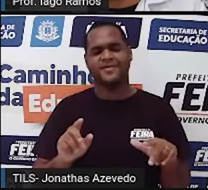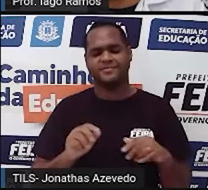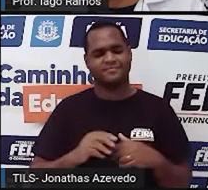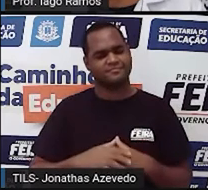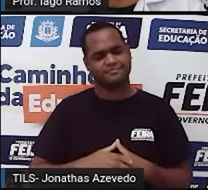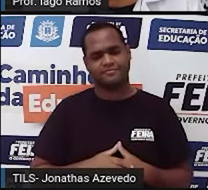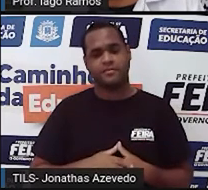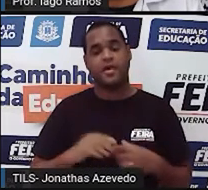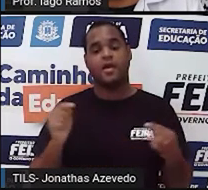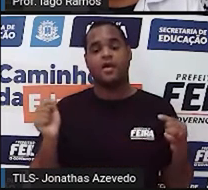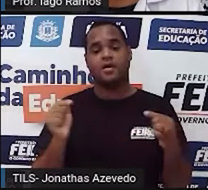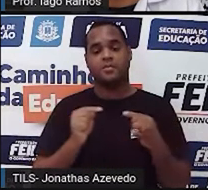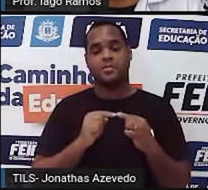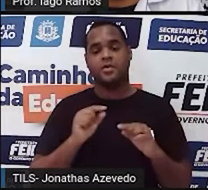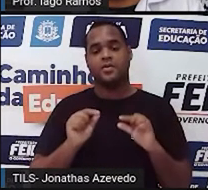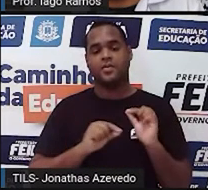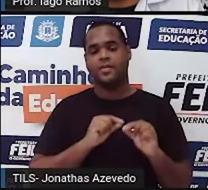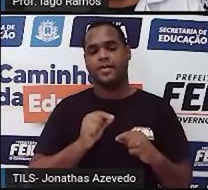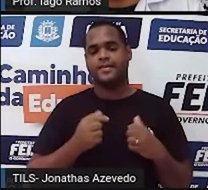Diferença aqui é, por exemplo,